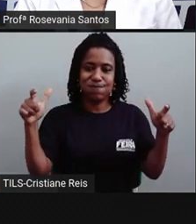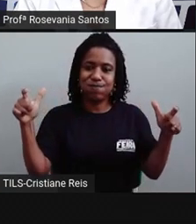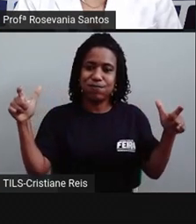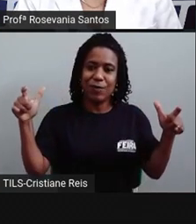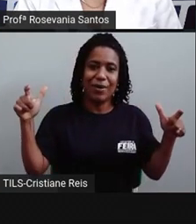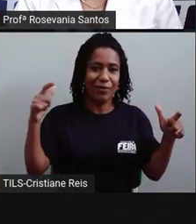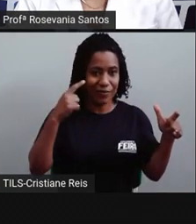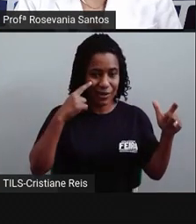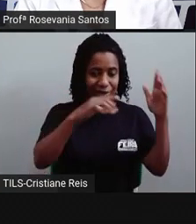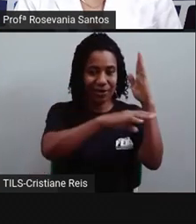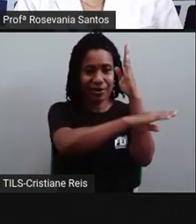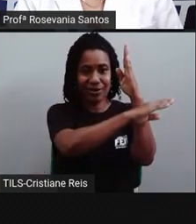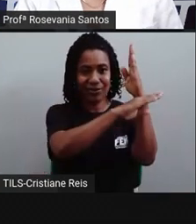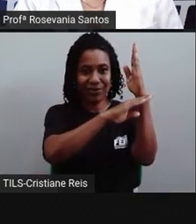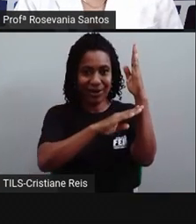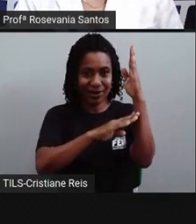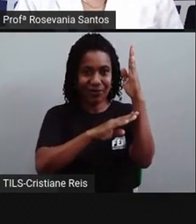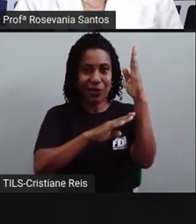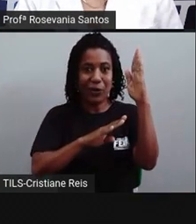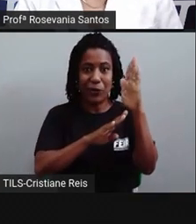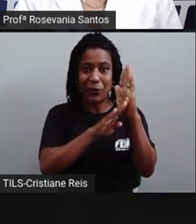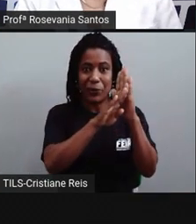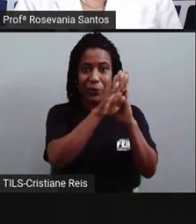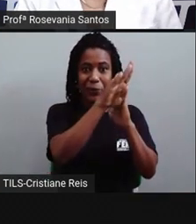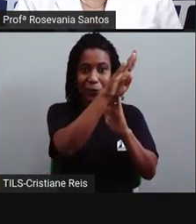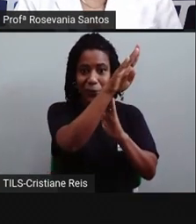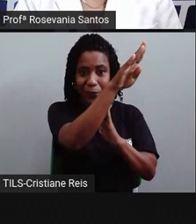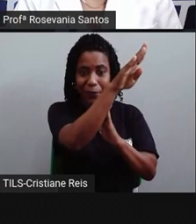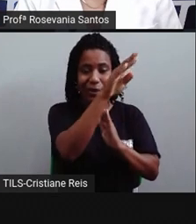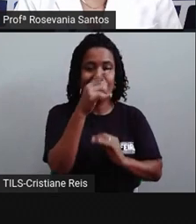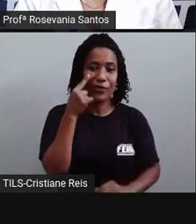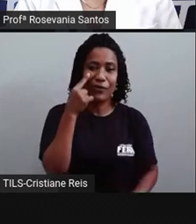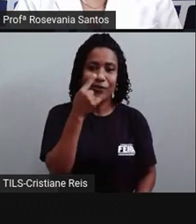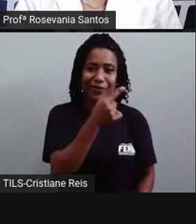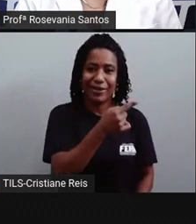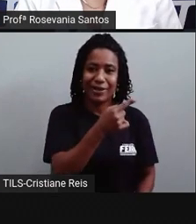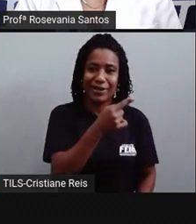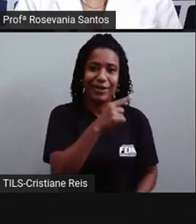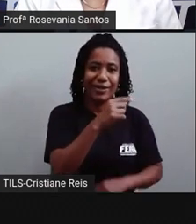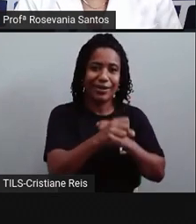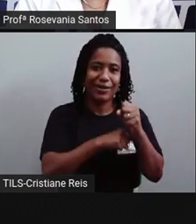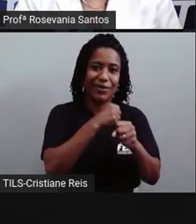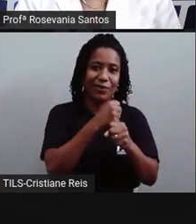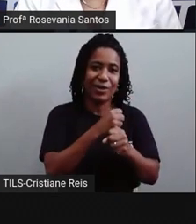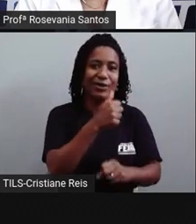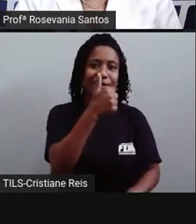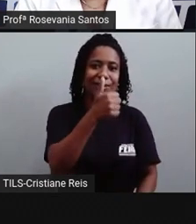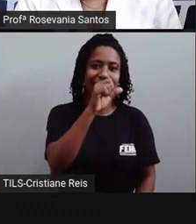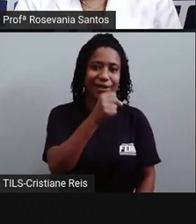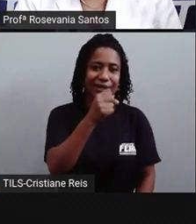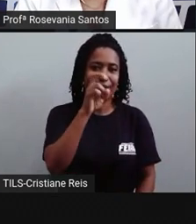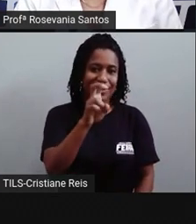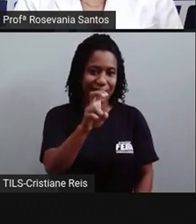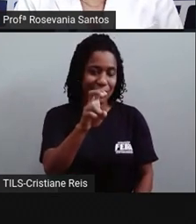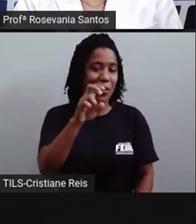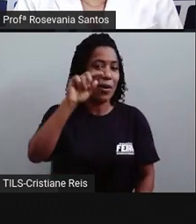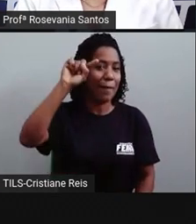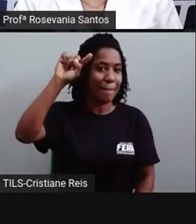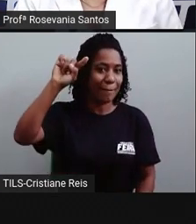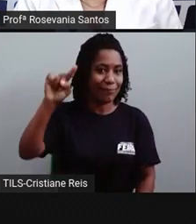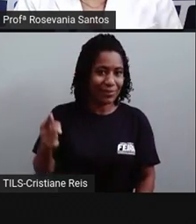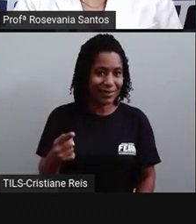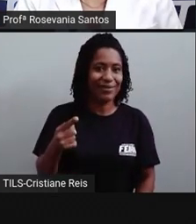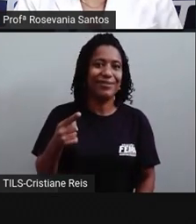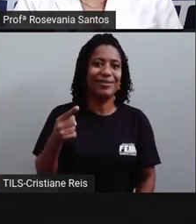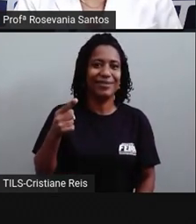até em 2000, né, 2010, por aí, a gente já tinha já 185 milhões de habitantes. E